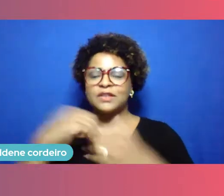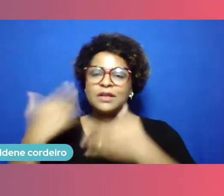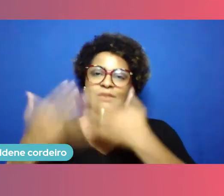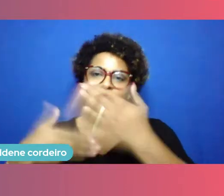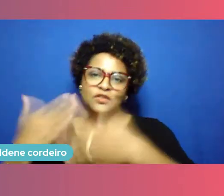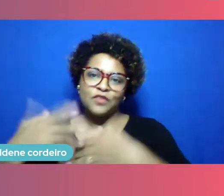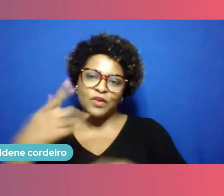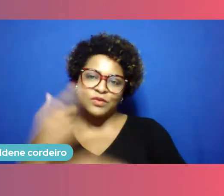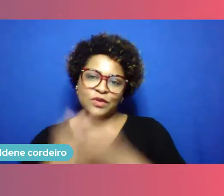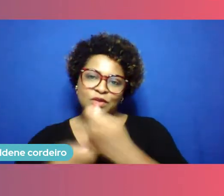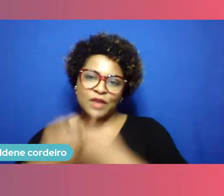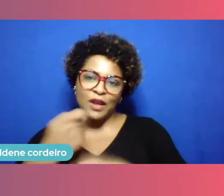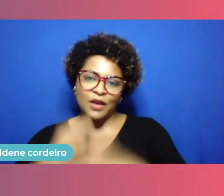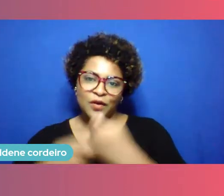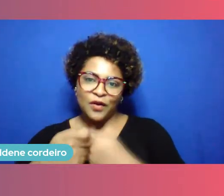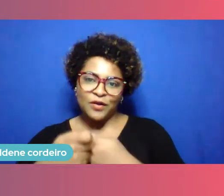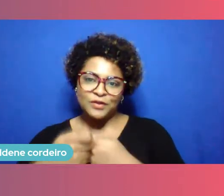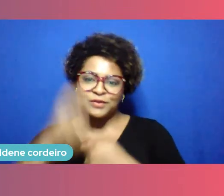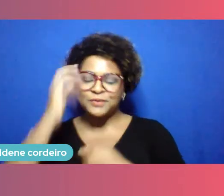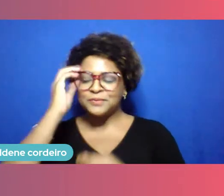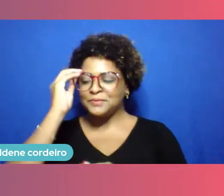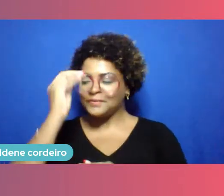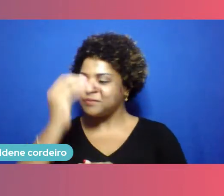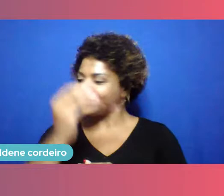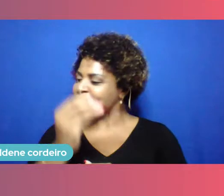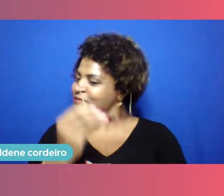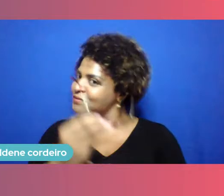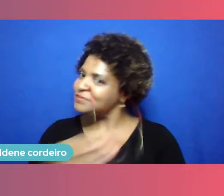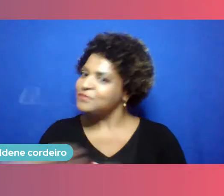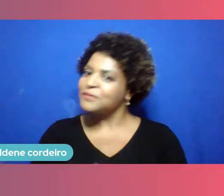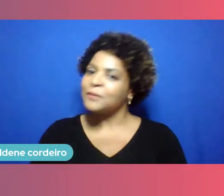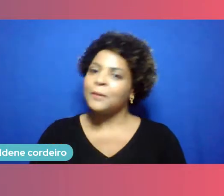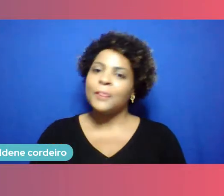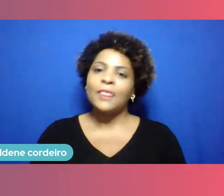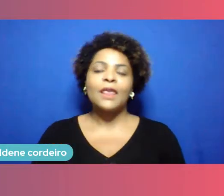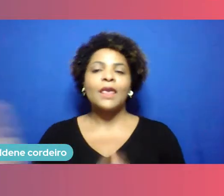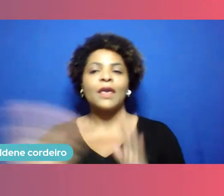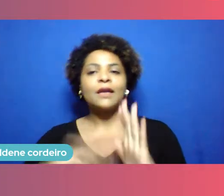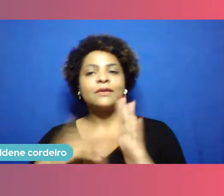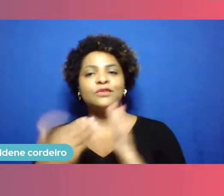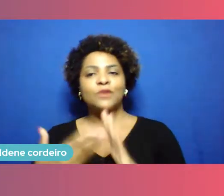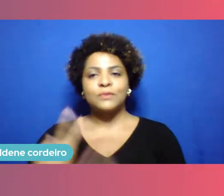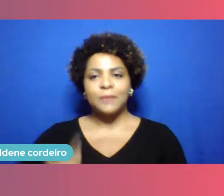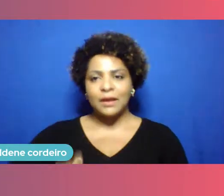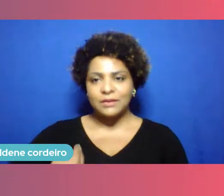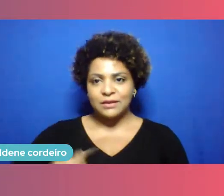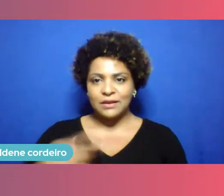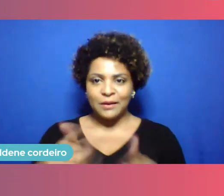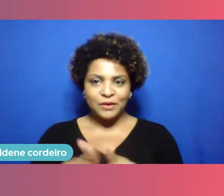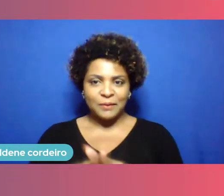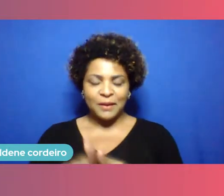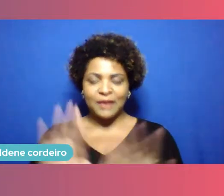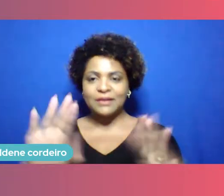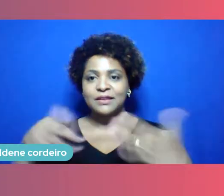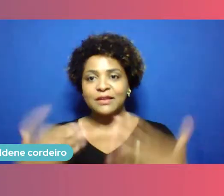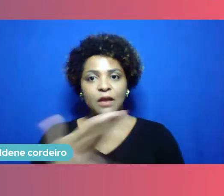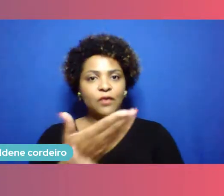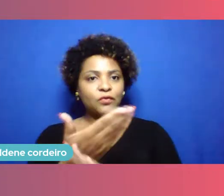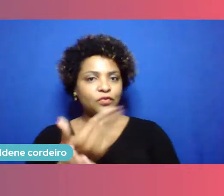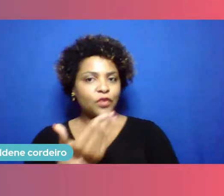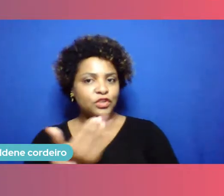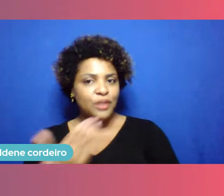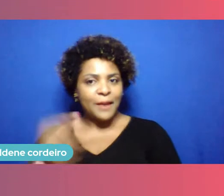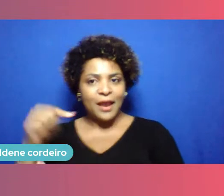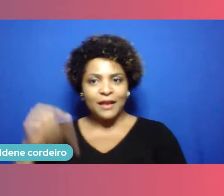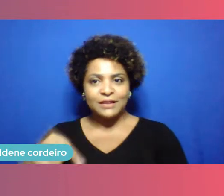fortalecer esse ecossistema e todo mundo que participa dele. Então, vou começar chamando esse painel lindo, vou